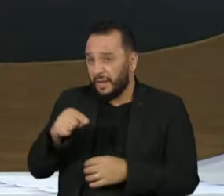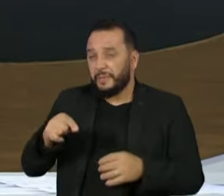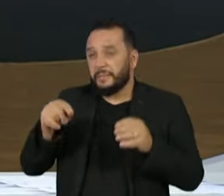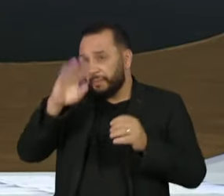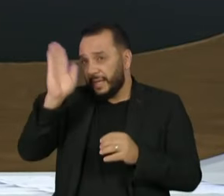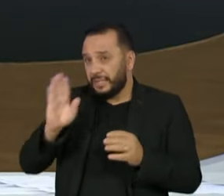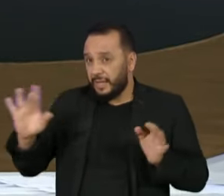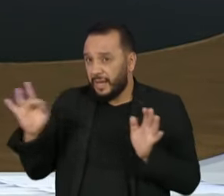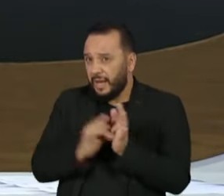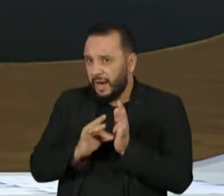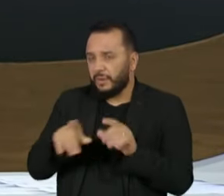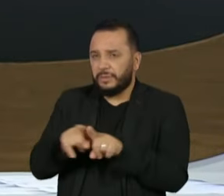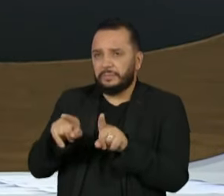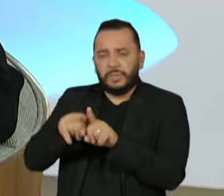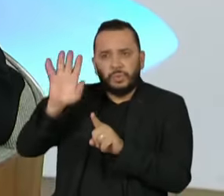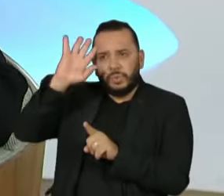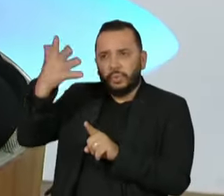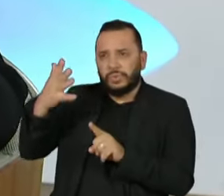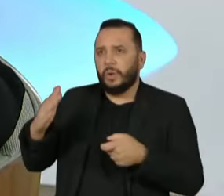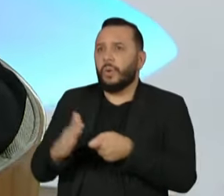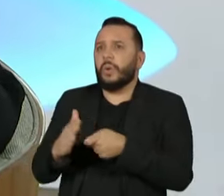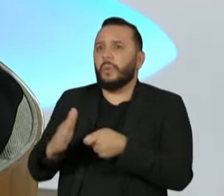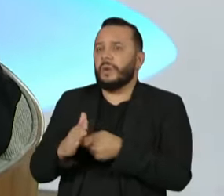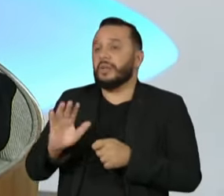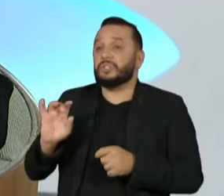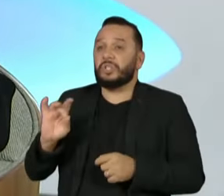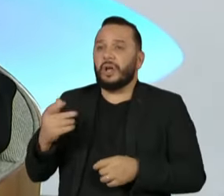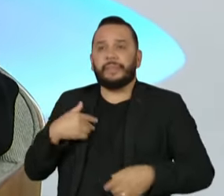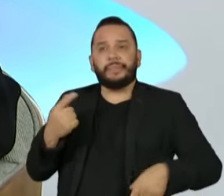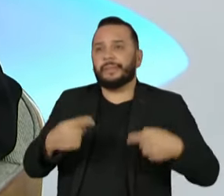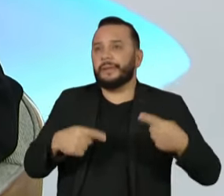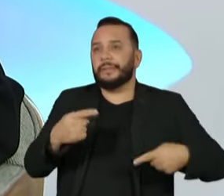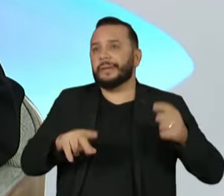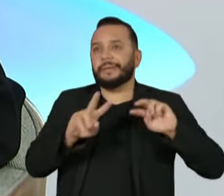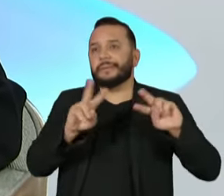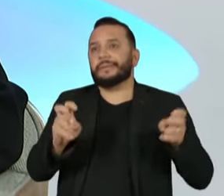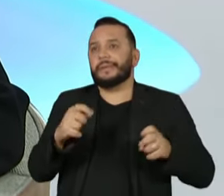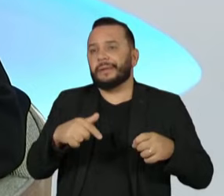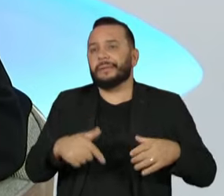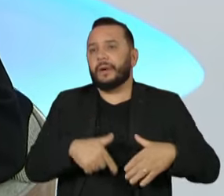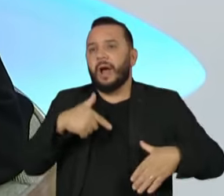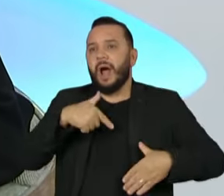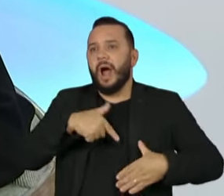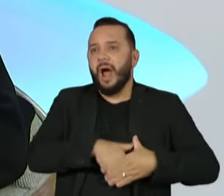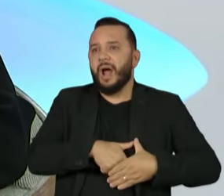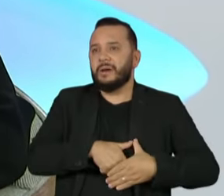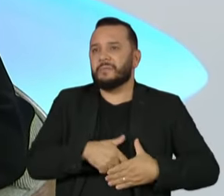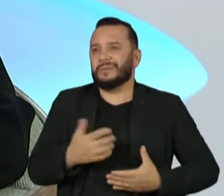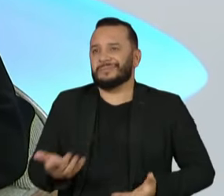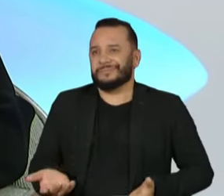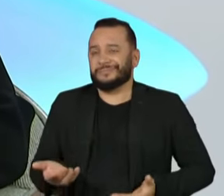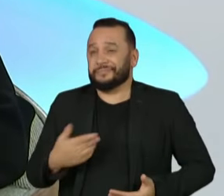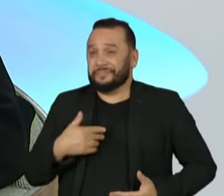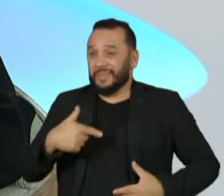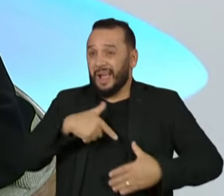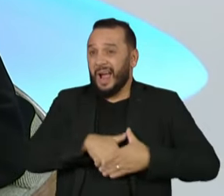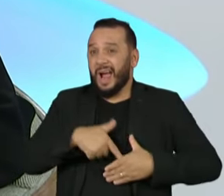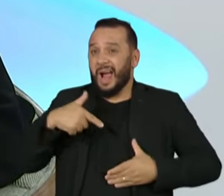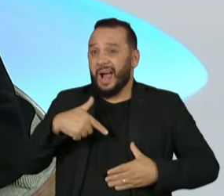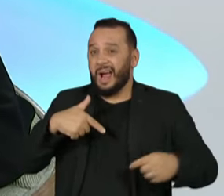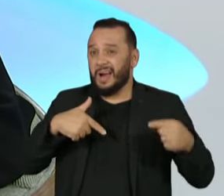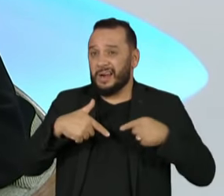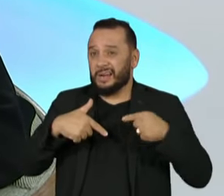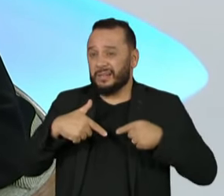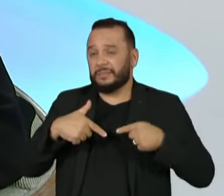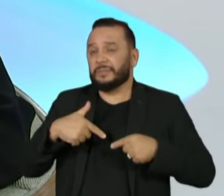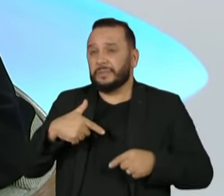soluções e cobrar soluções do presidente, ficar debatendo questões tão delicadas quanto esta. A arma é a mais, a